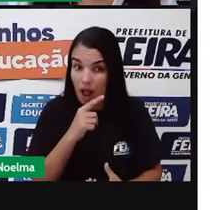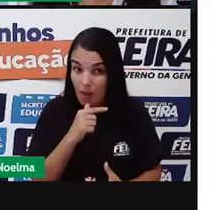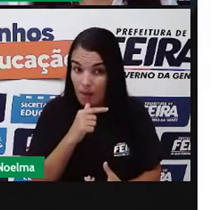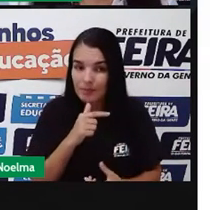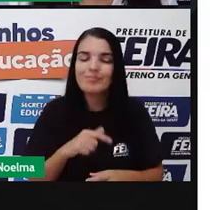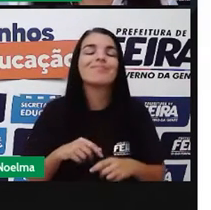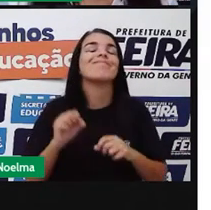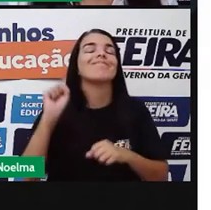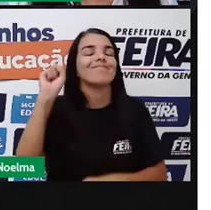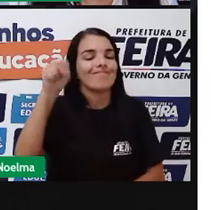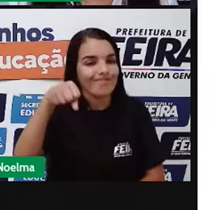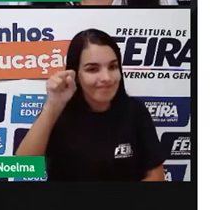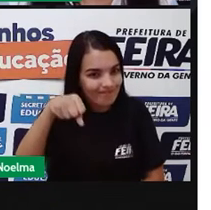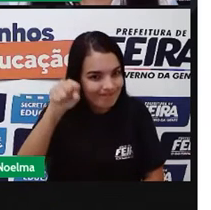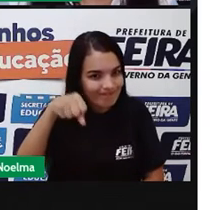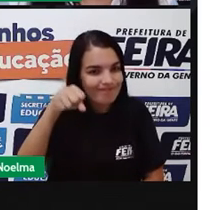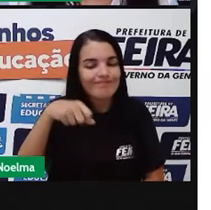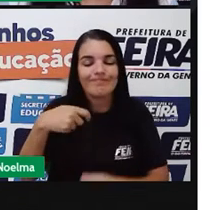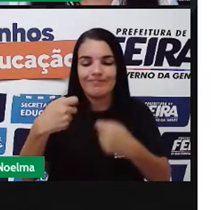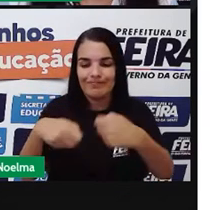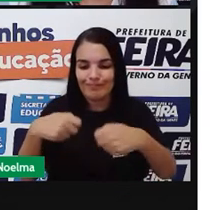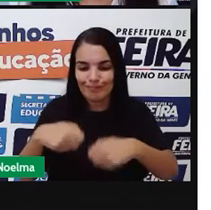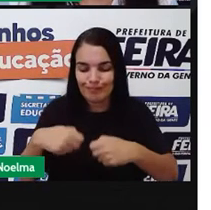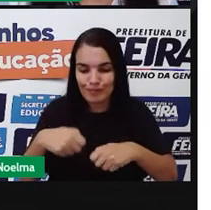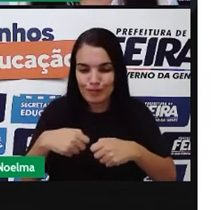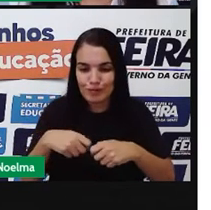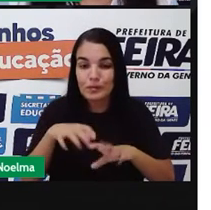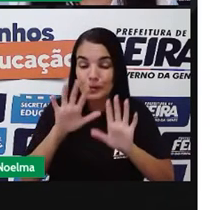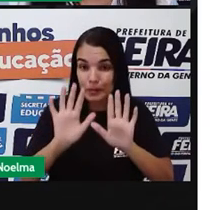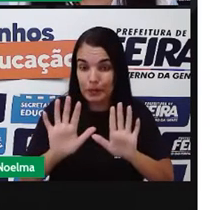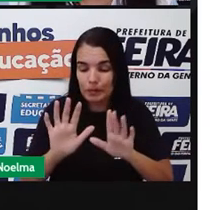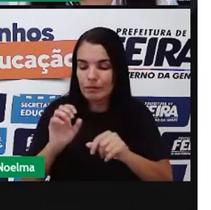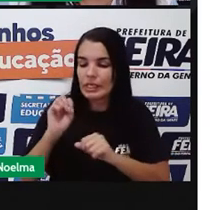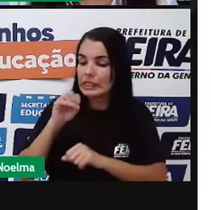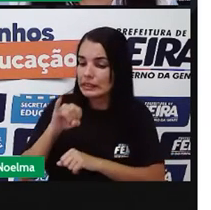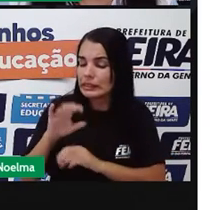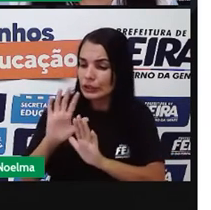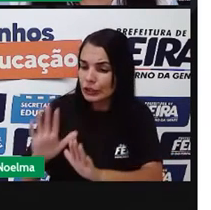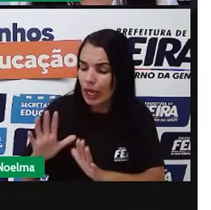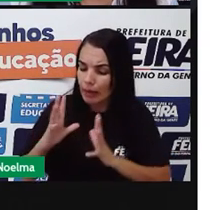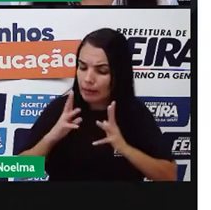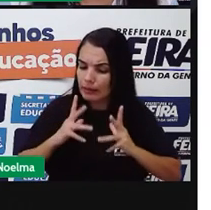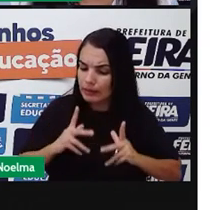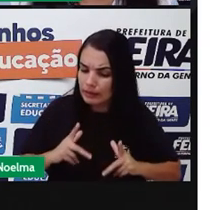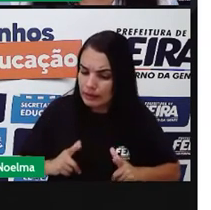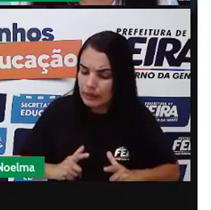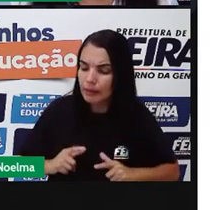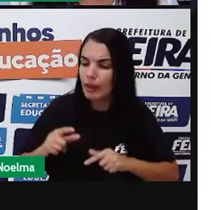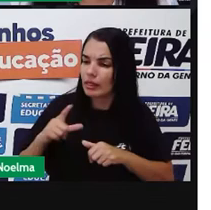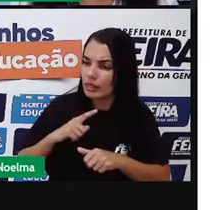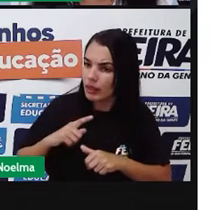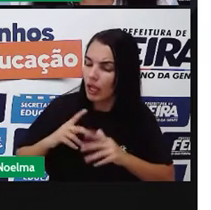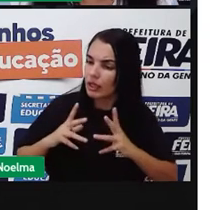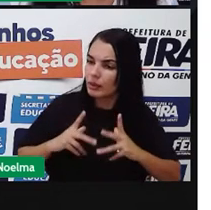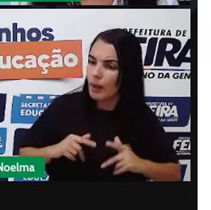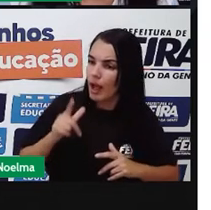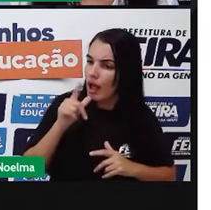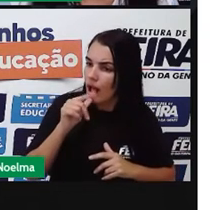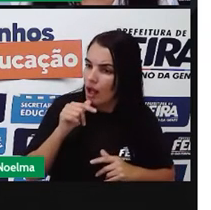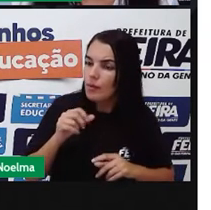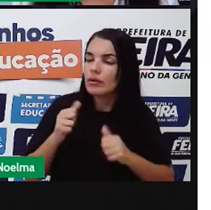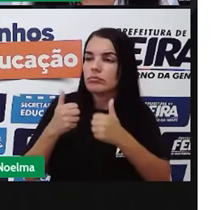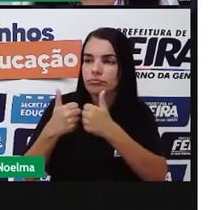precisamos sim. Porque mesmo que ela esteja em uma rede de tratamento, ao tratamento dessa água,